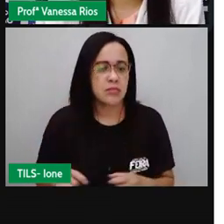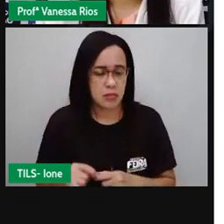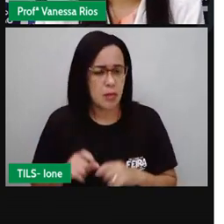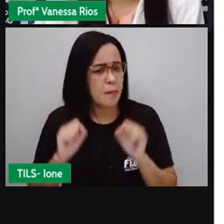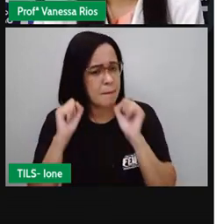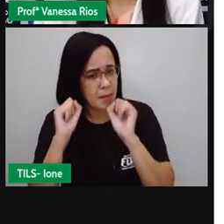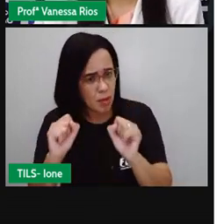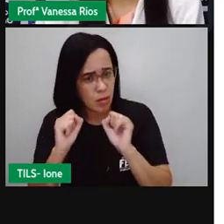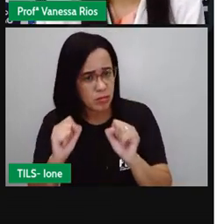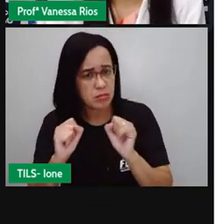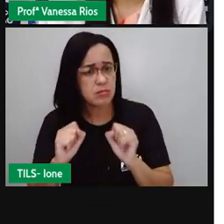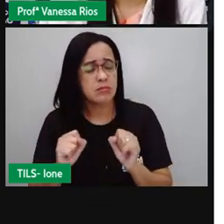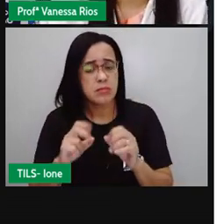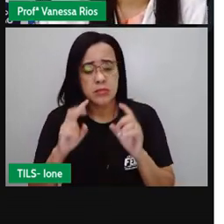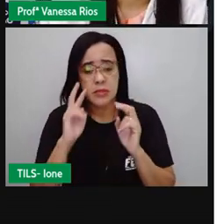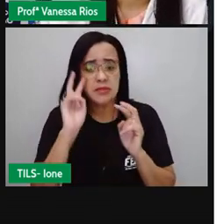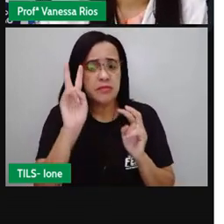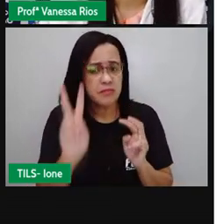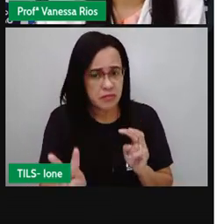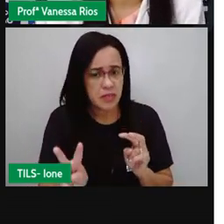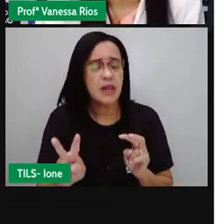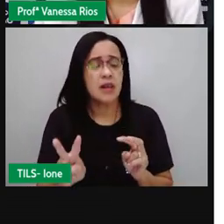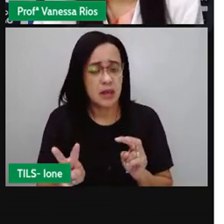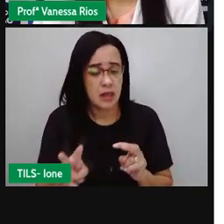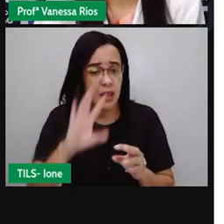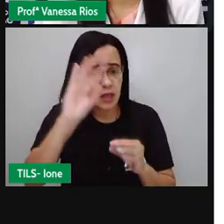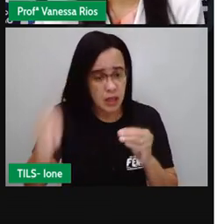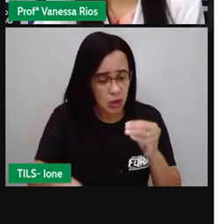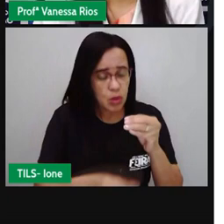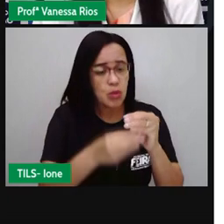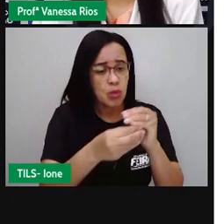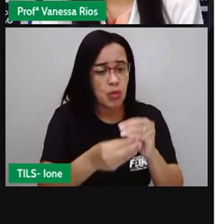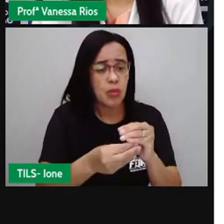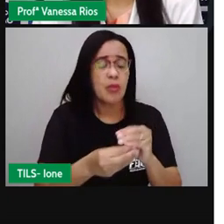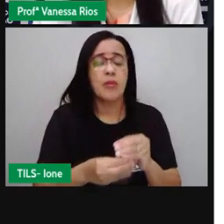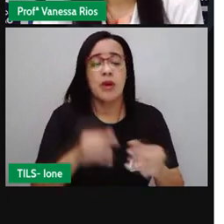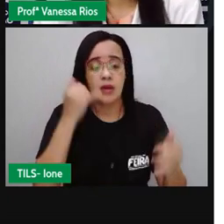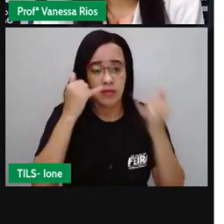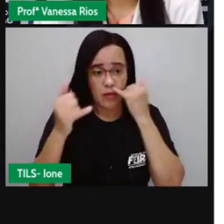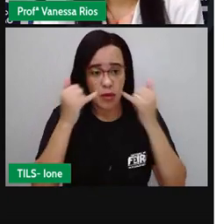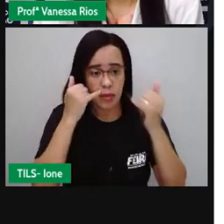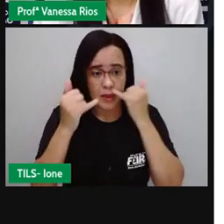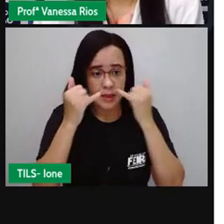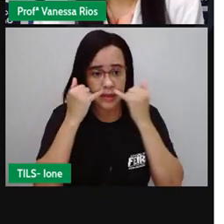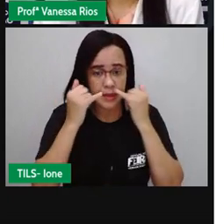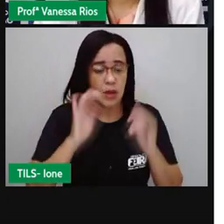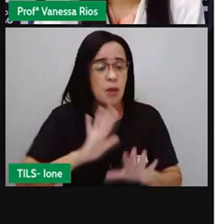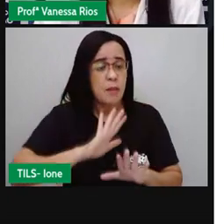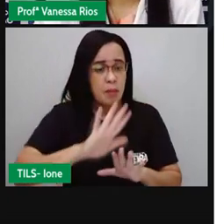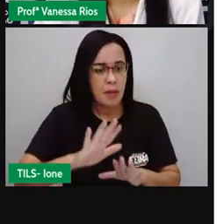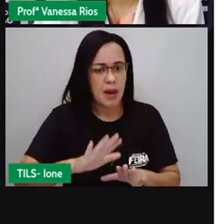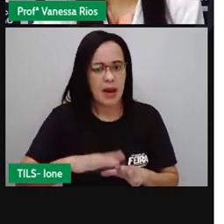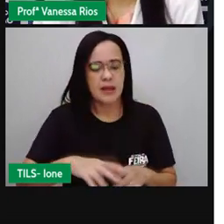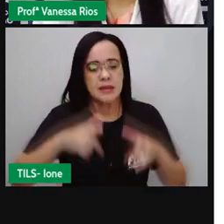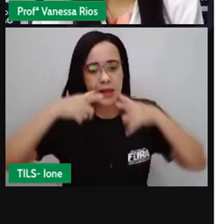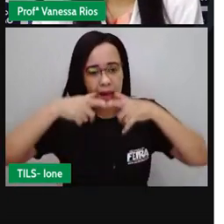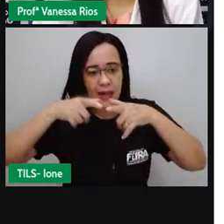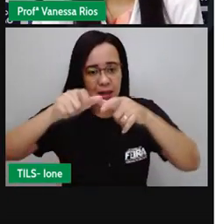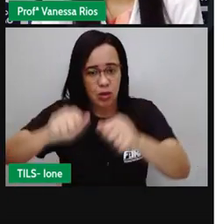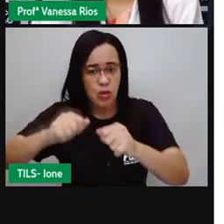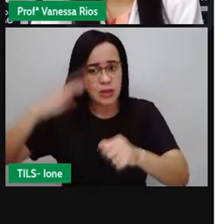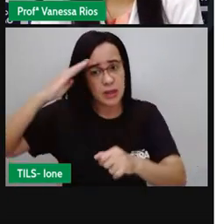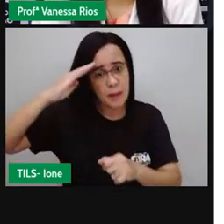aparecer complementando as informações mas a linguagem aí de destaque nas crônicas é a